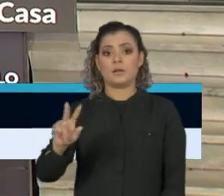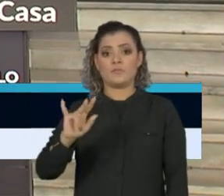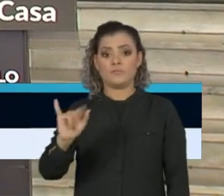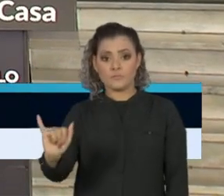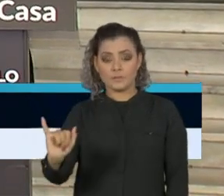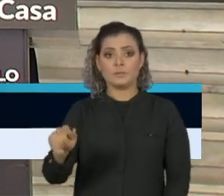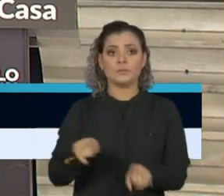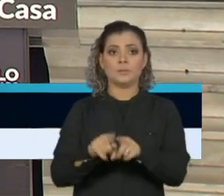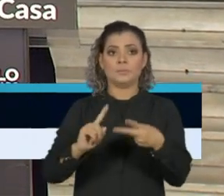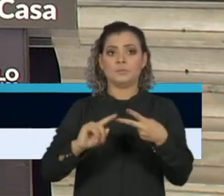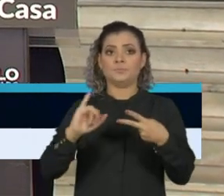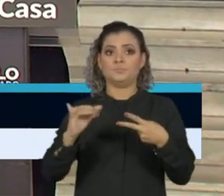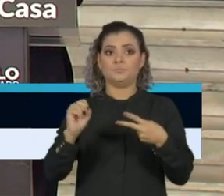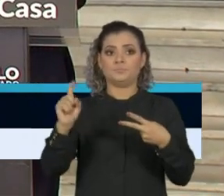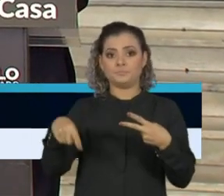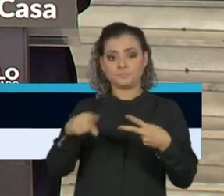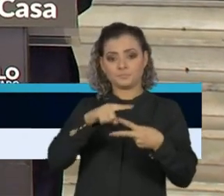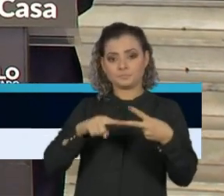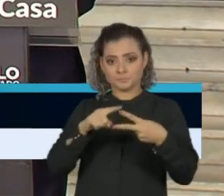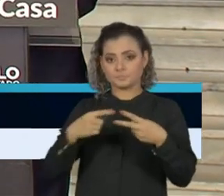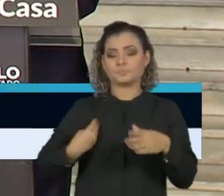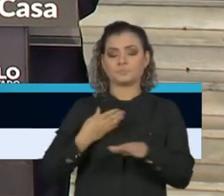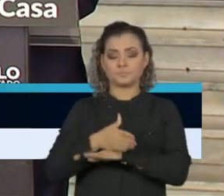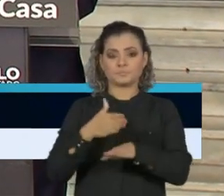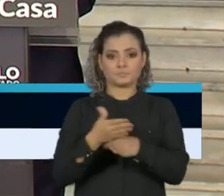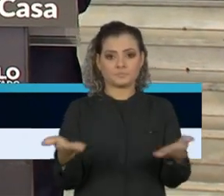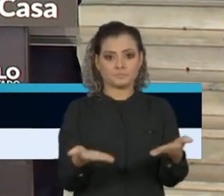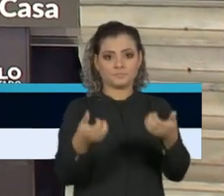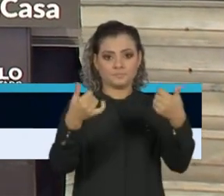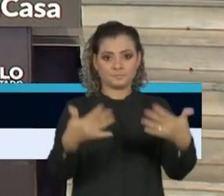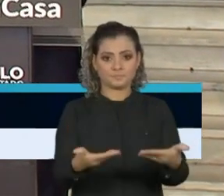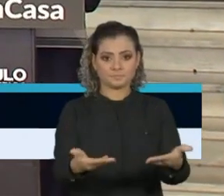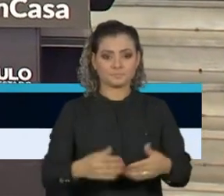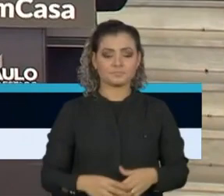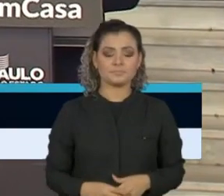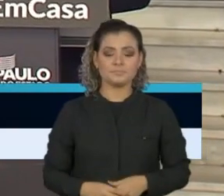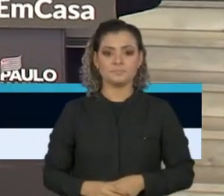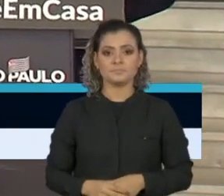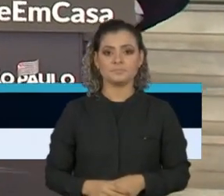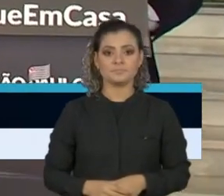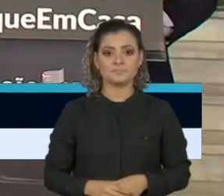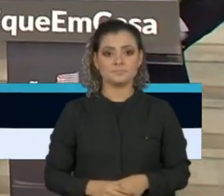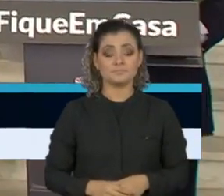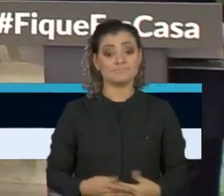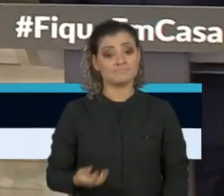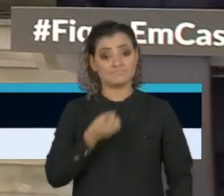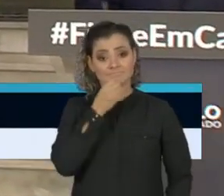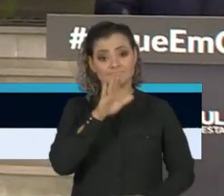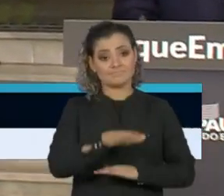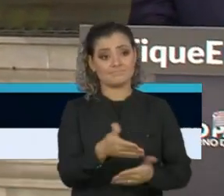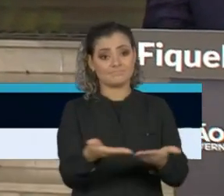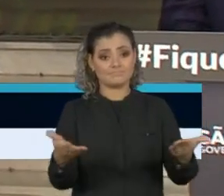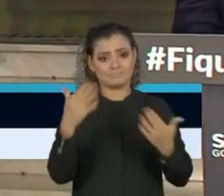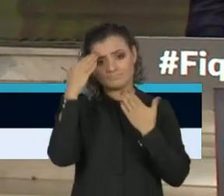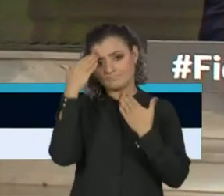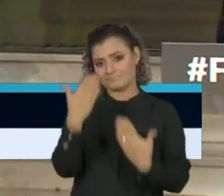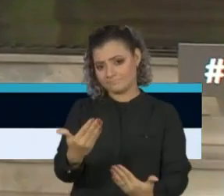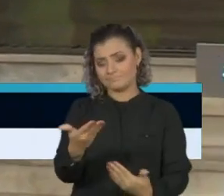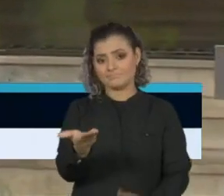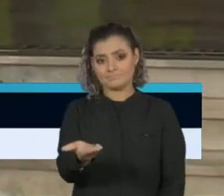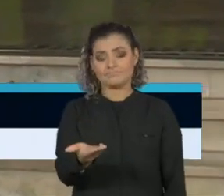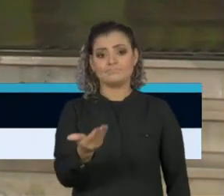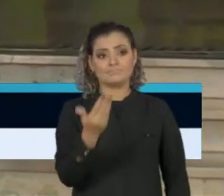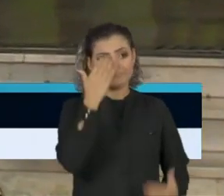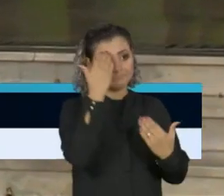e pelo doutor José Henrique Guerma, a quem dirijo a palavra neste momento. Guerma. Boa tarde a todos. Muito obrigado, senhor governador.